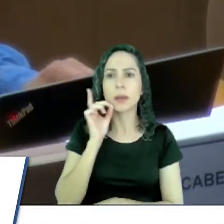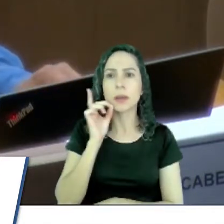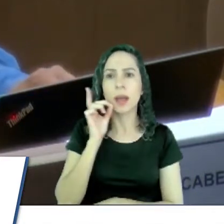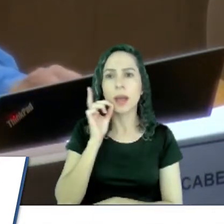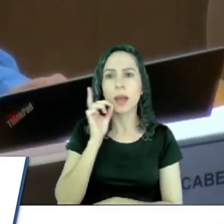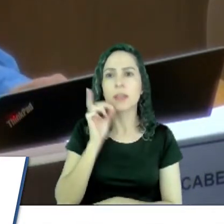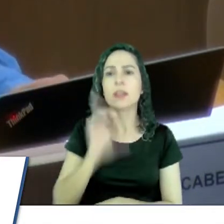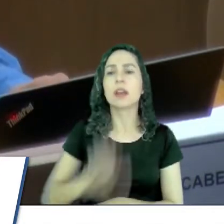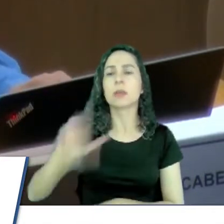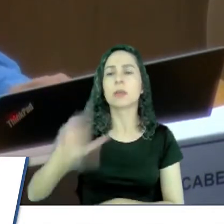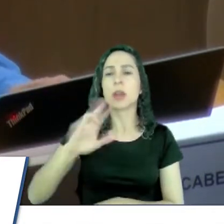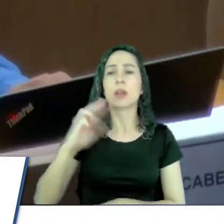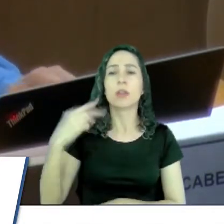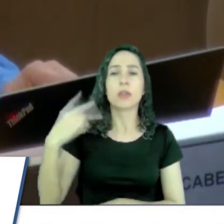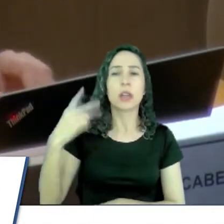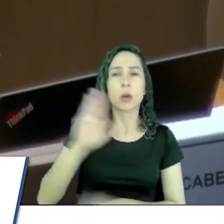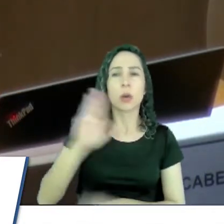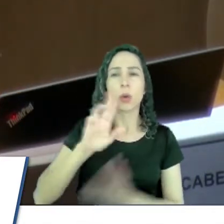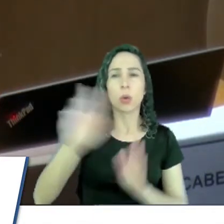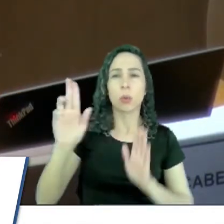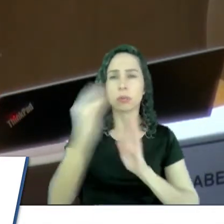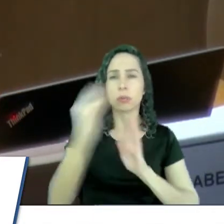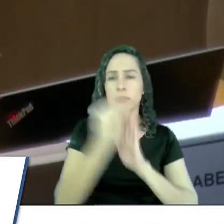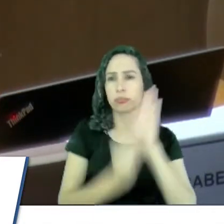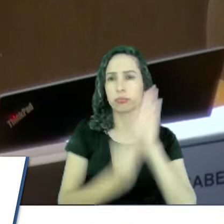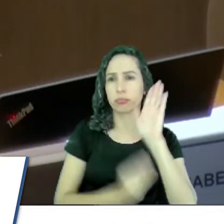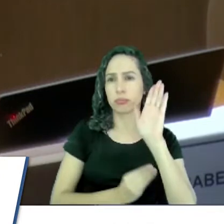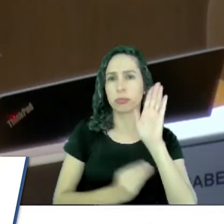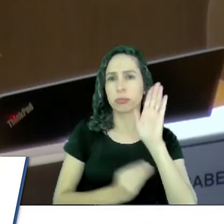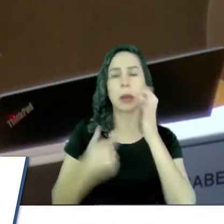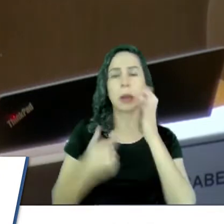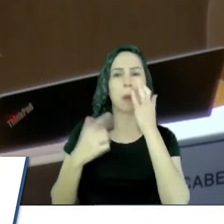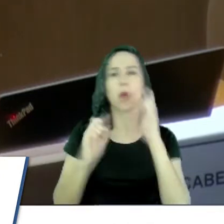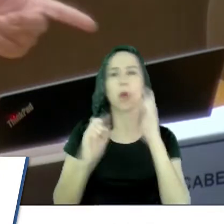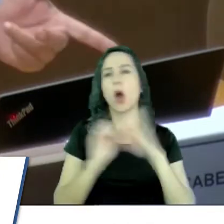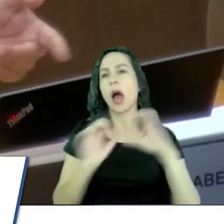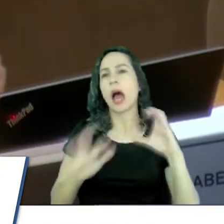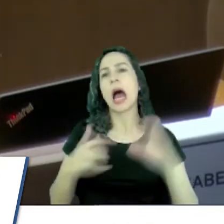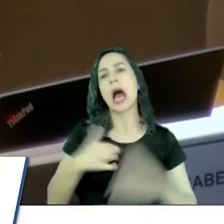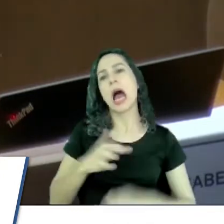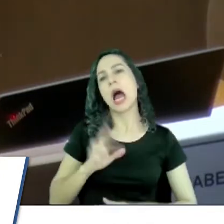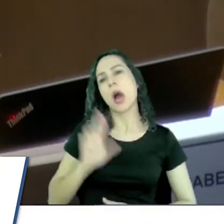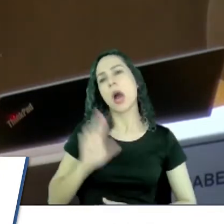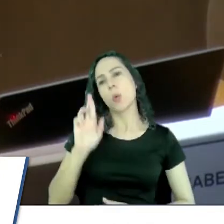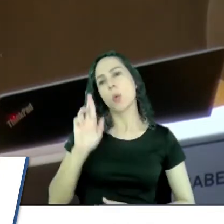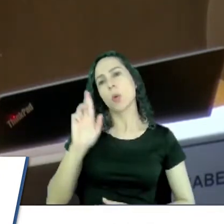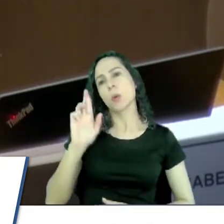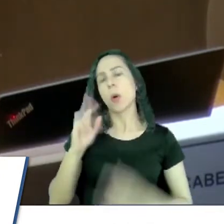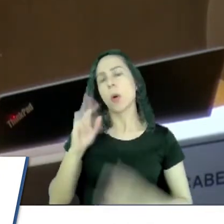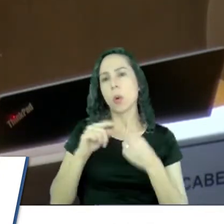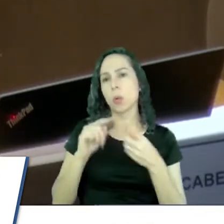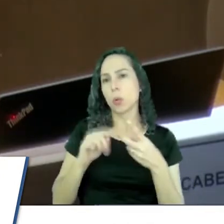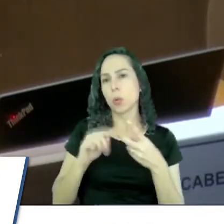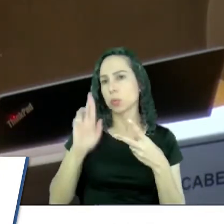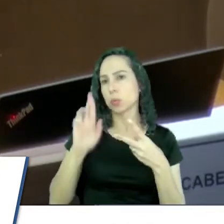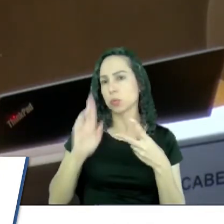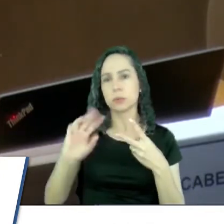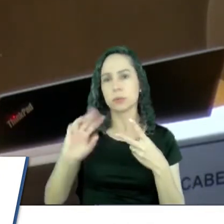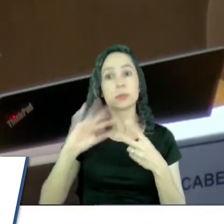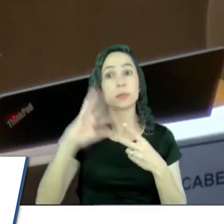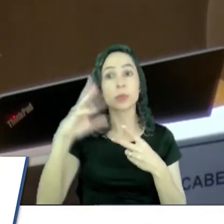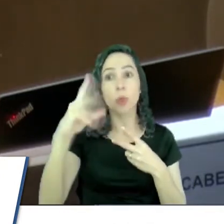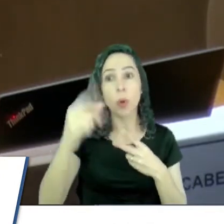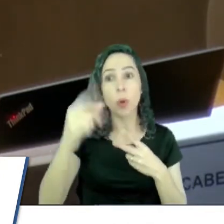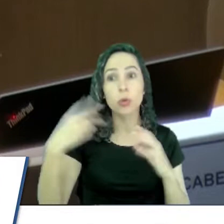para não ficar caracterizado só naquele vereador ou em dois vereadores, para nós que todo mundo